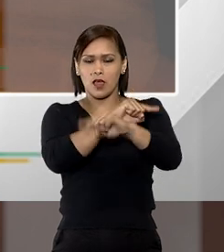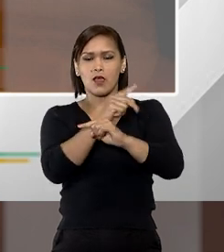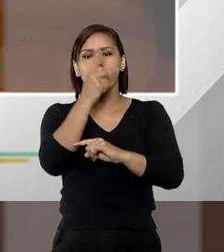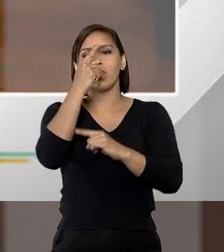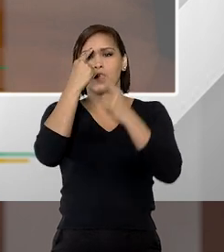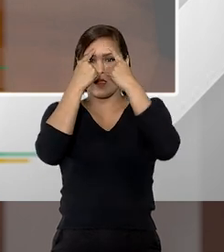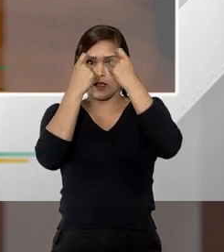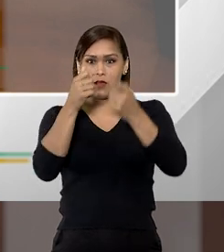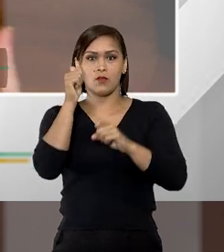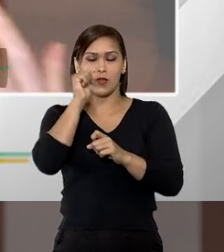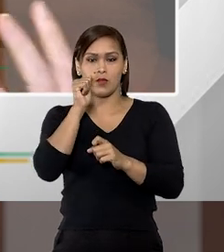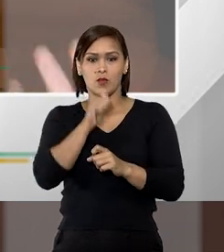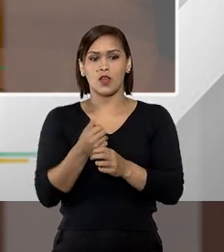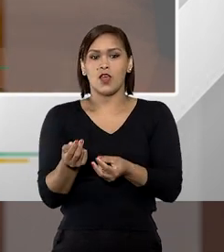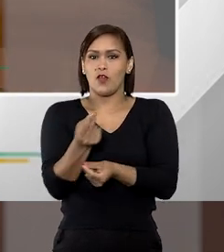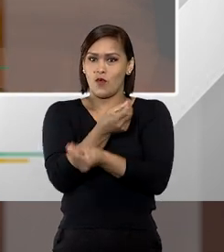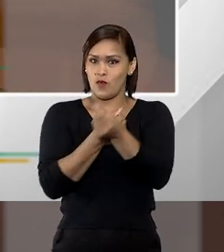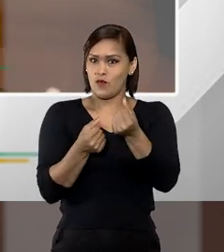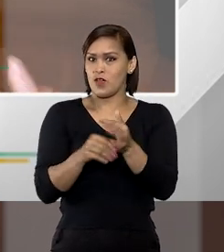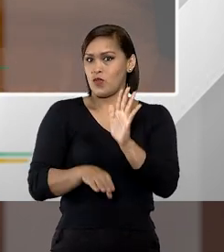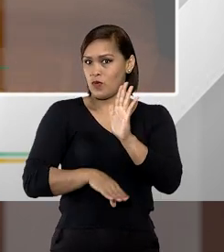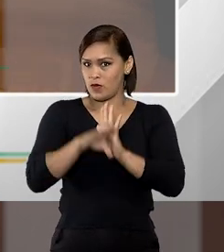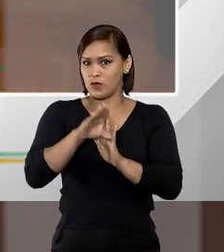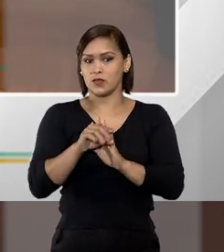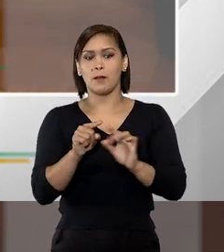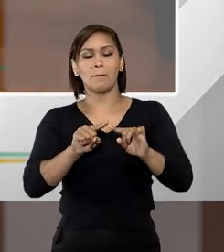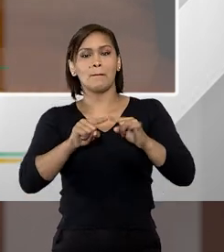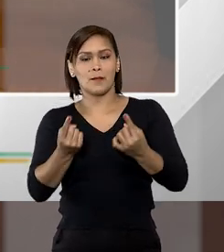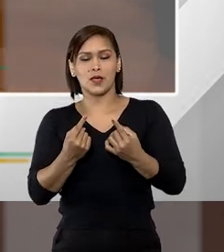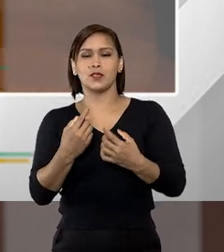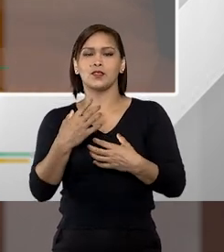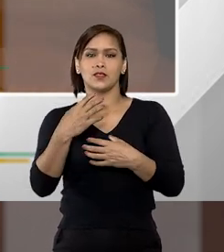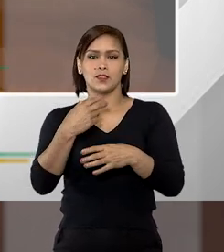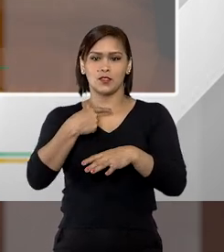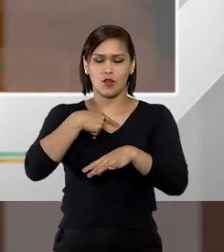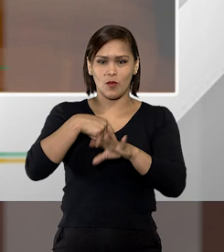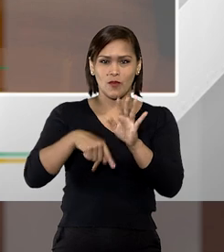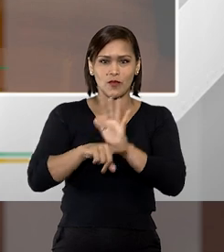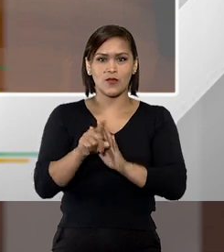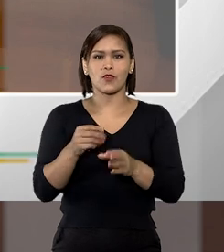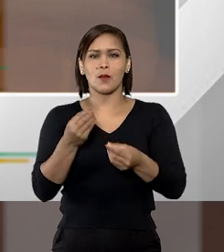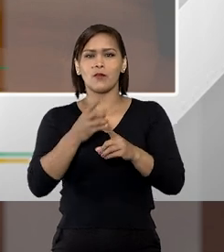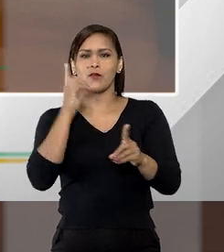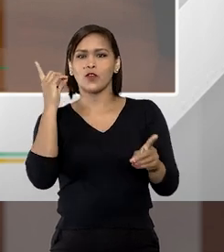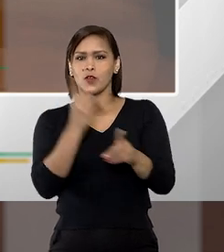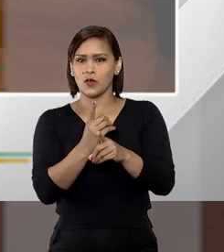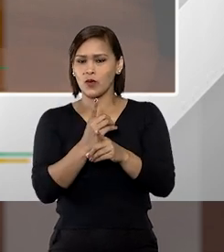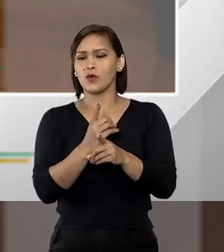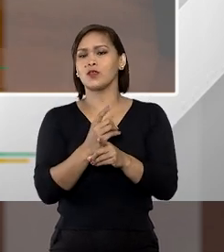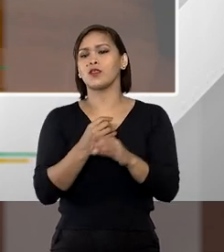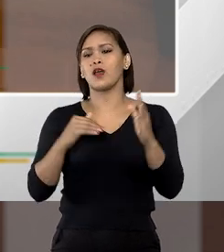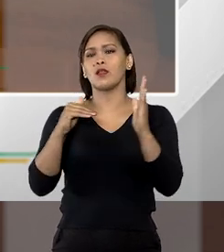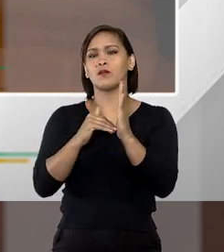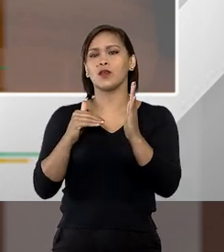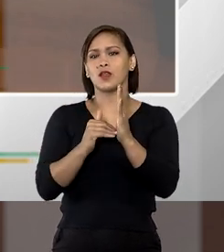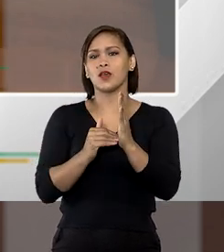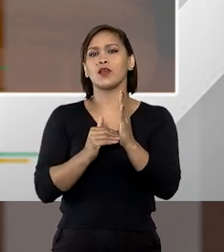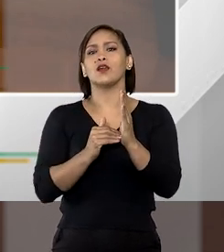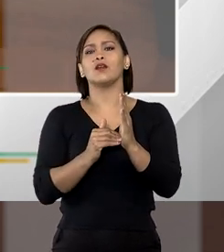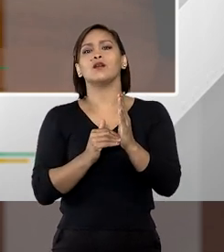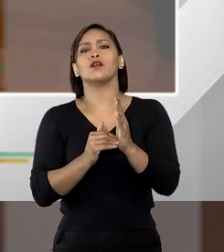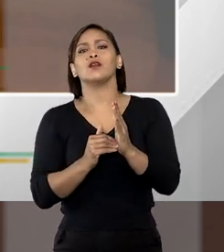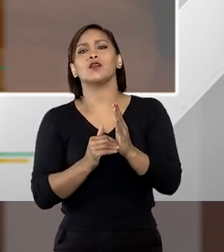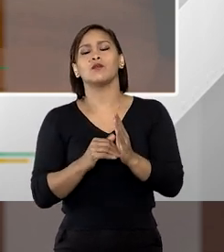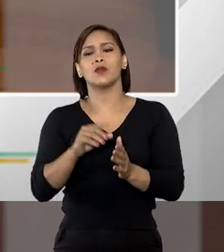muito dinheiro a cifra é muito grande só que conforme foi diagnosticado pela câmara dos deputados e pelo tribunal de